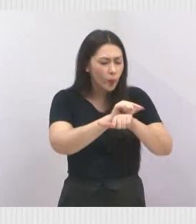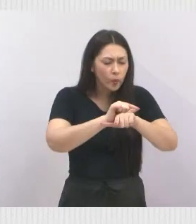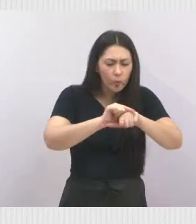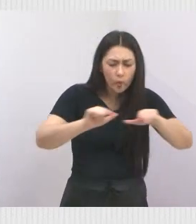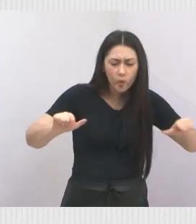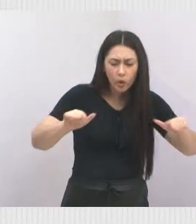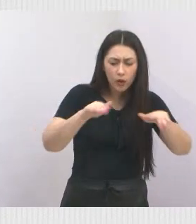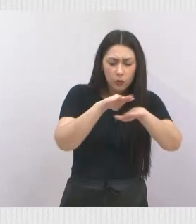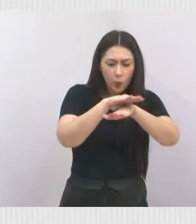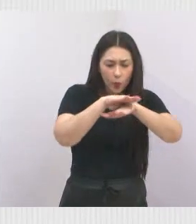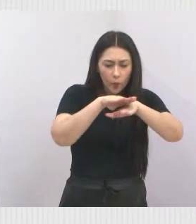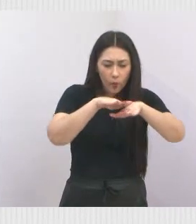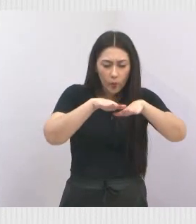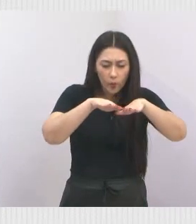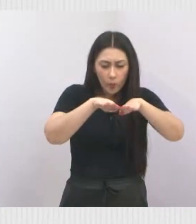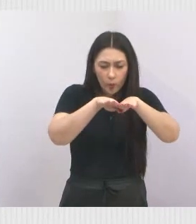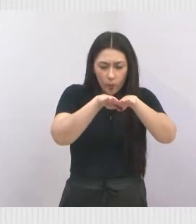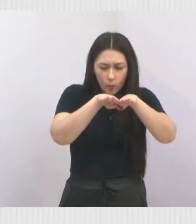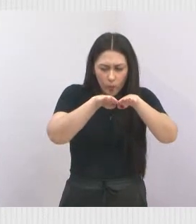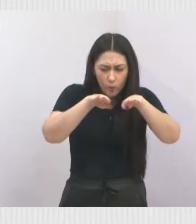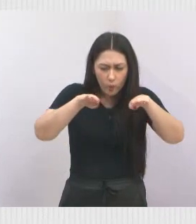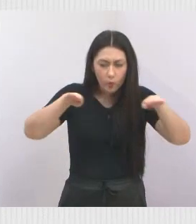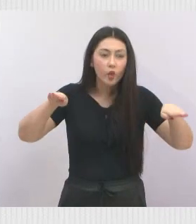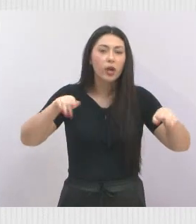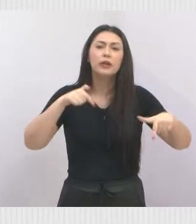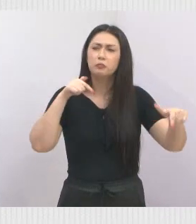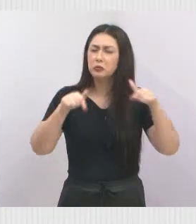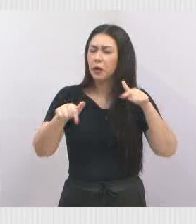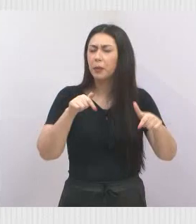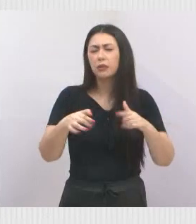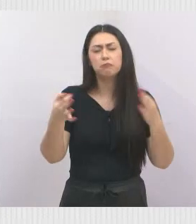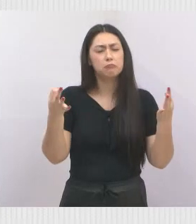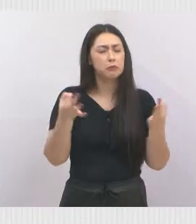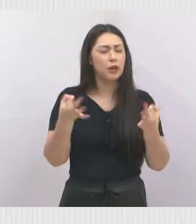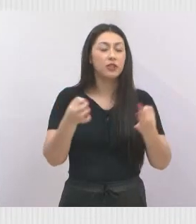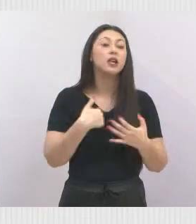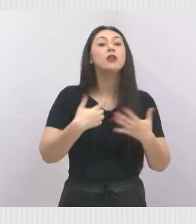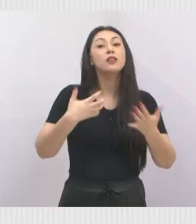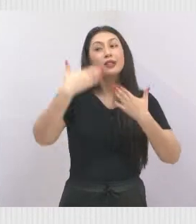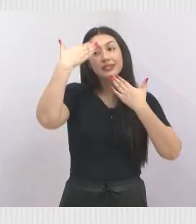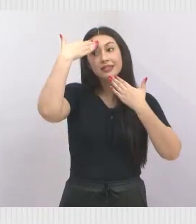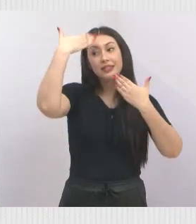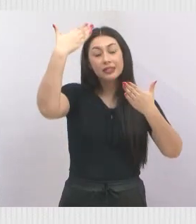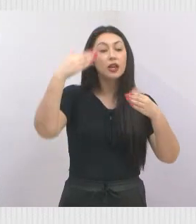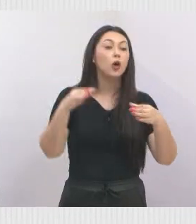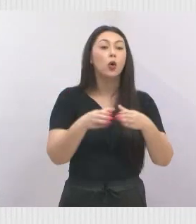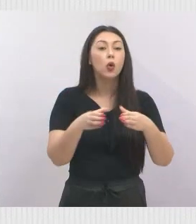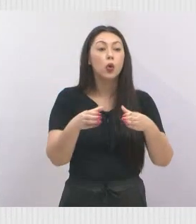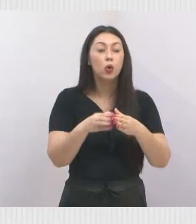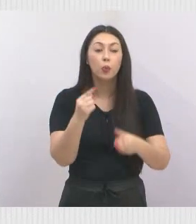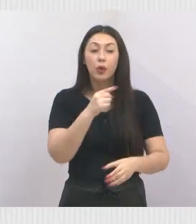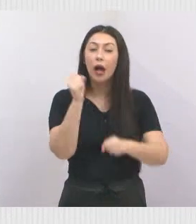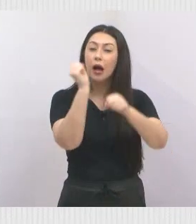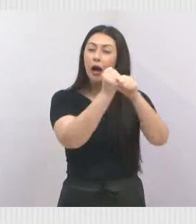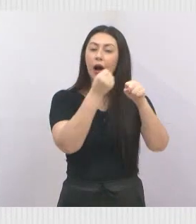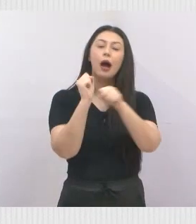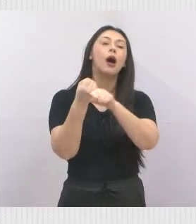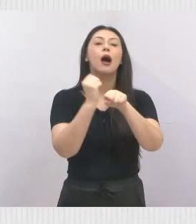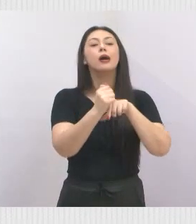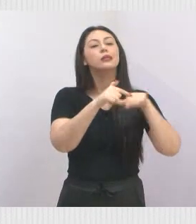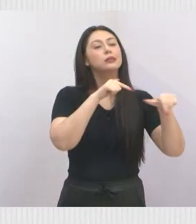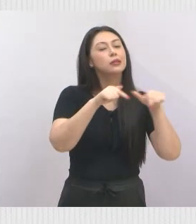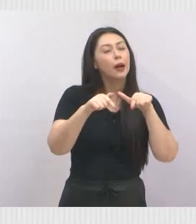na rua, fizeram um ótimo trabalho. Quero agradecer ao pessoal da infraestrutura, que cuida de